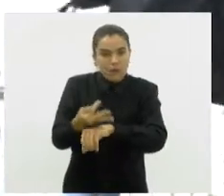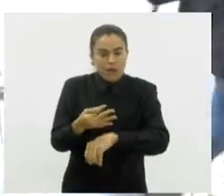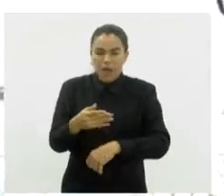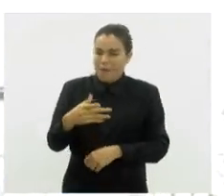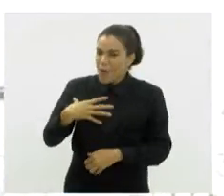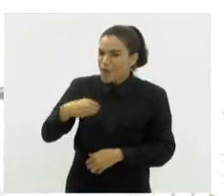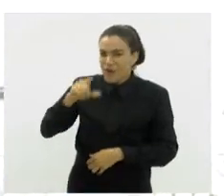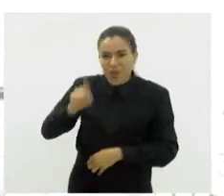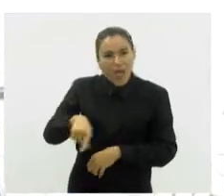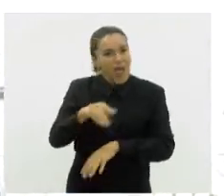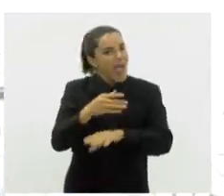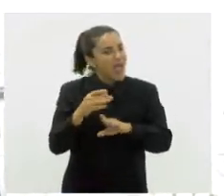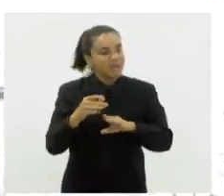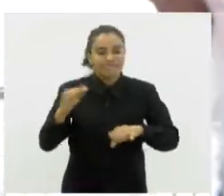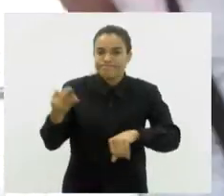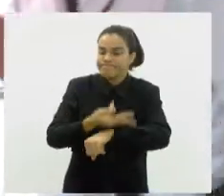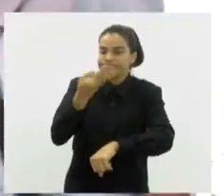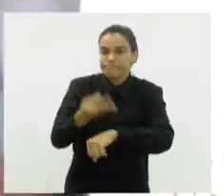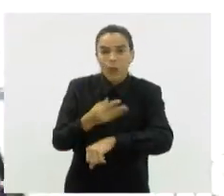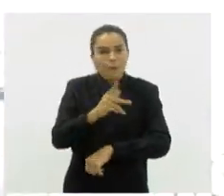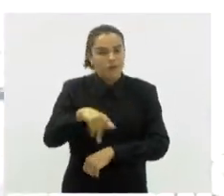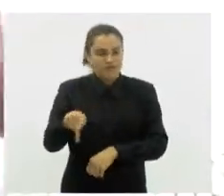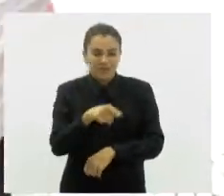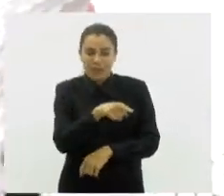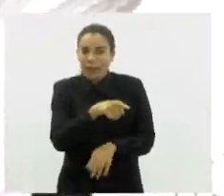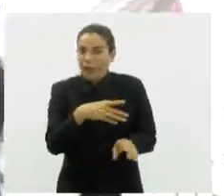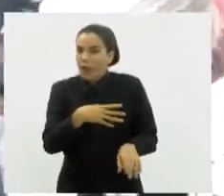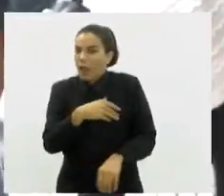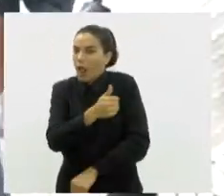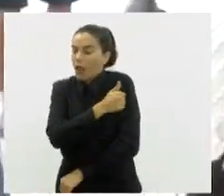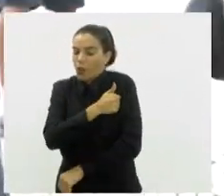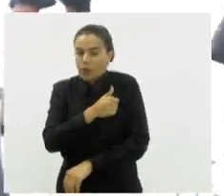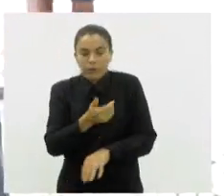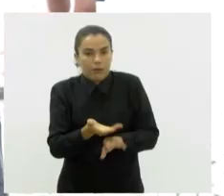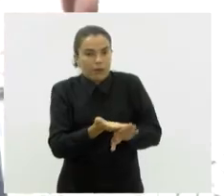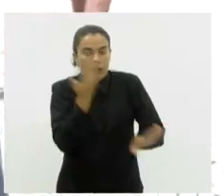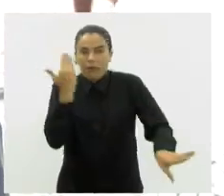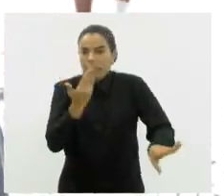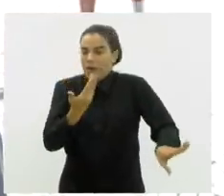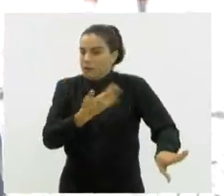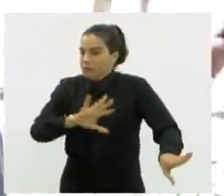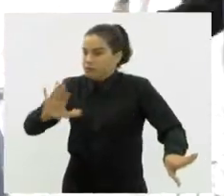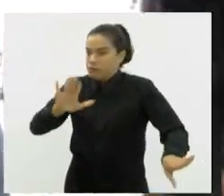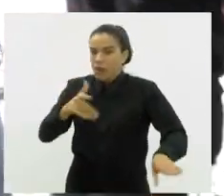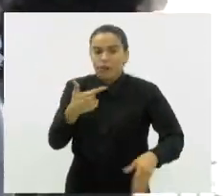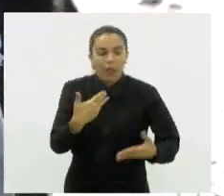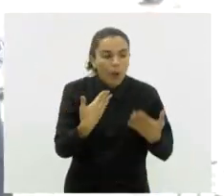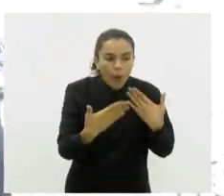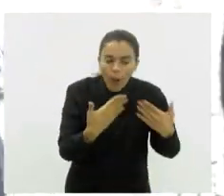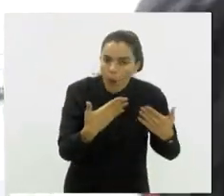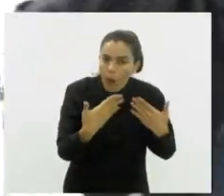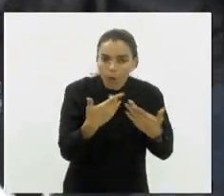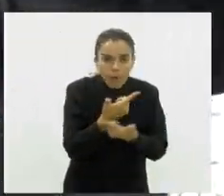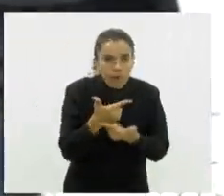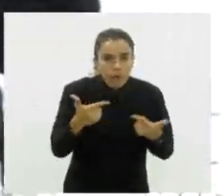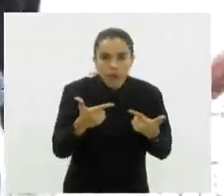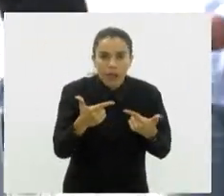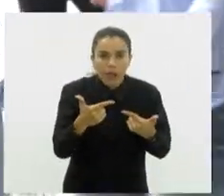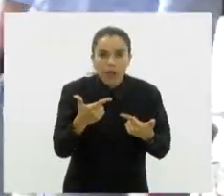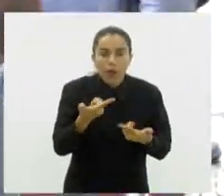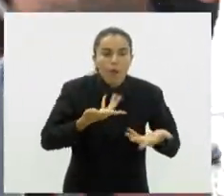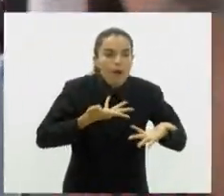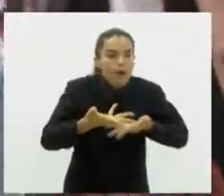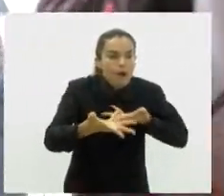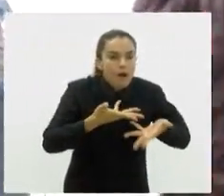falam, meu filho é insuportável. Ou o professor fala, meu Deus, aquele meu aluno é insuportável, porque não tem como dialogar, não tem como você ter uma